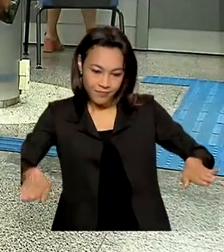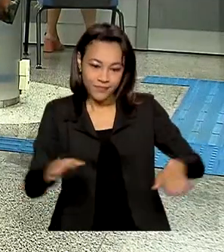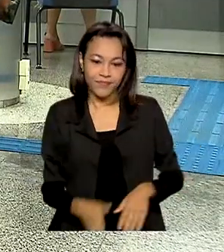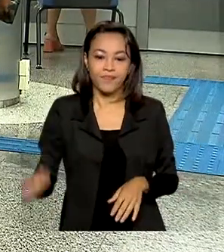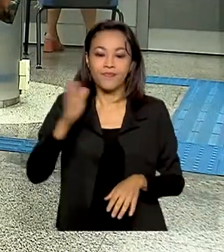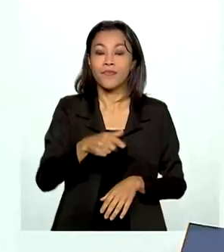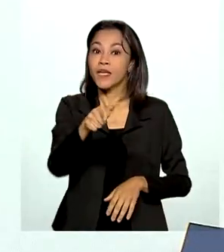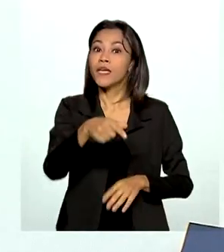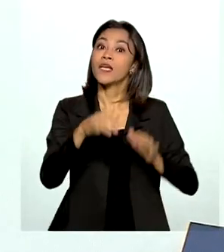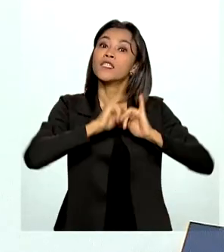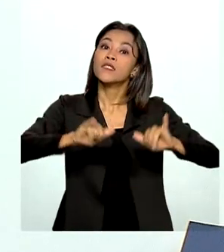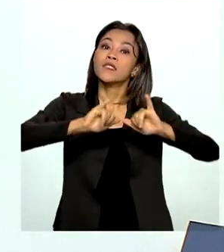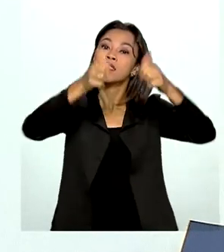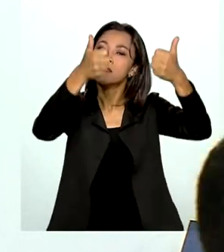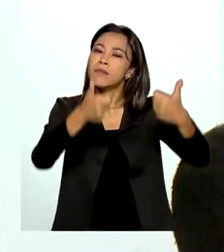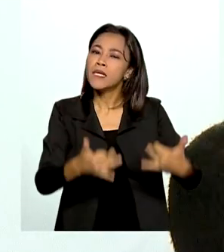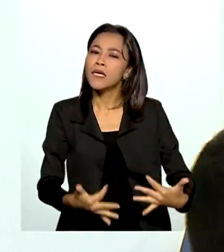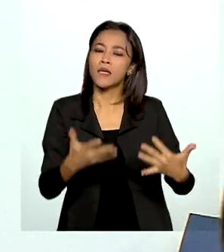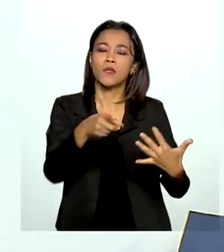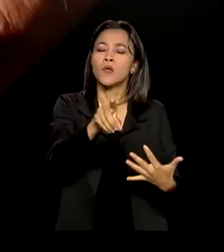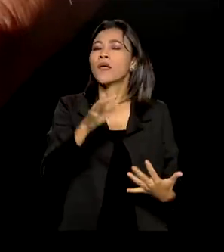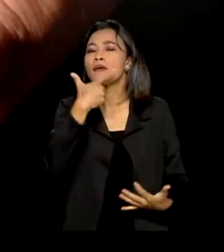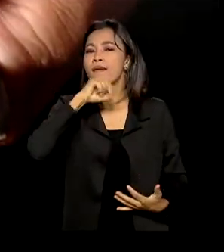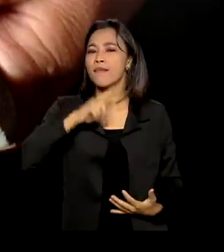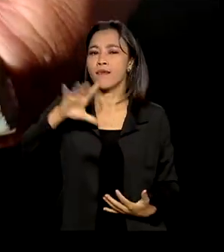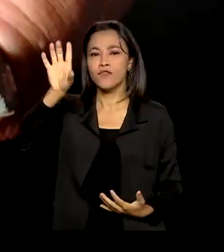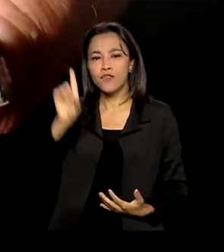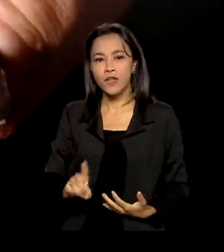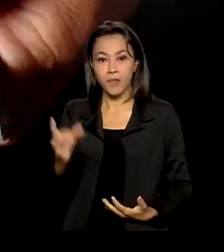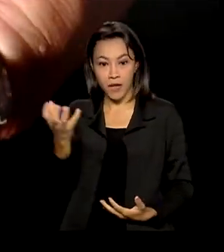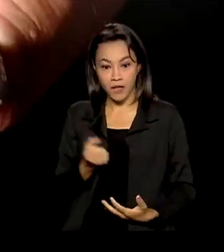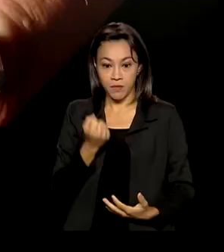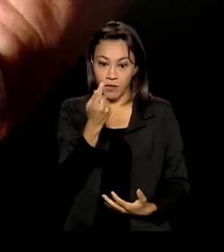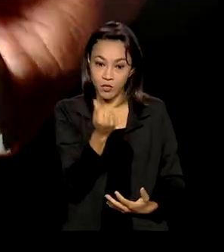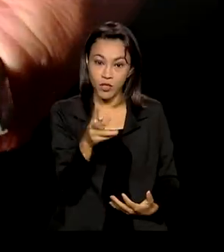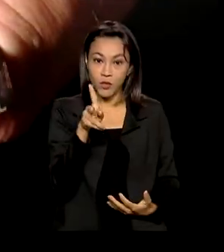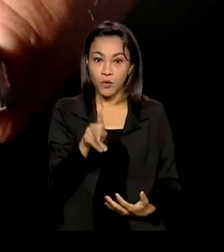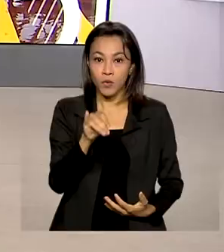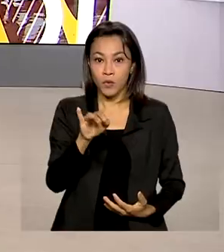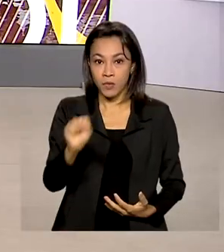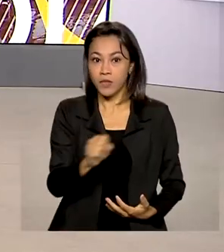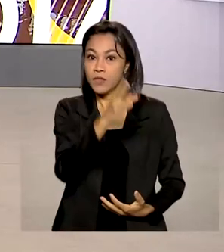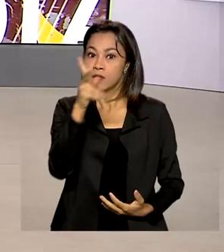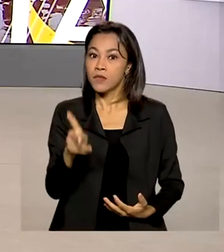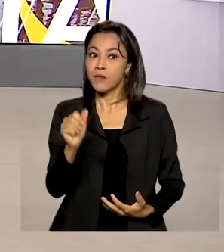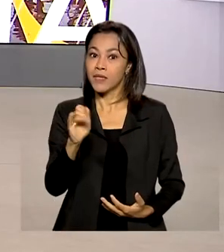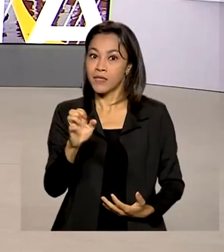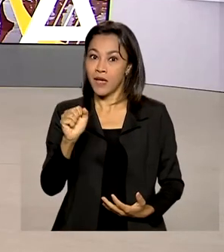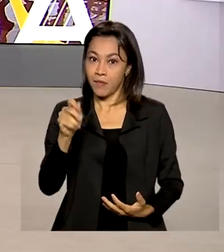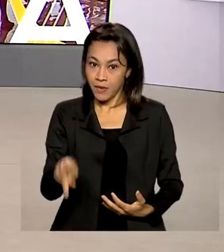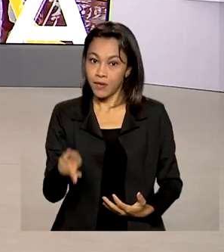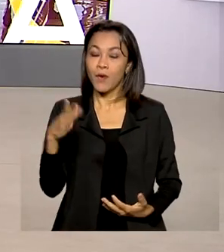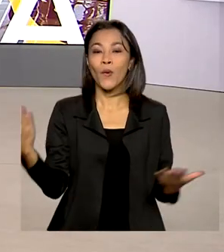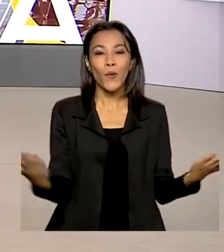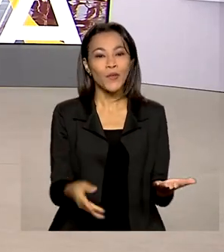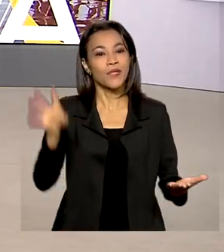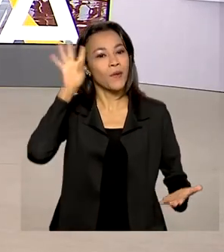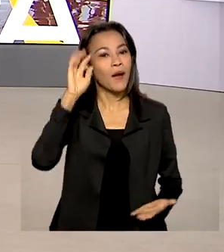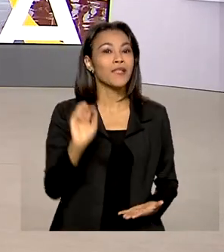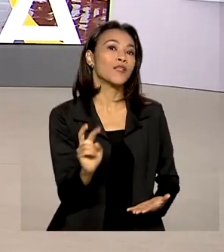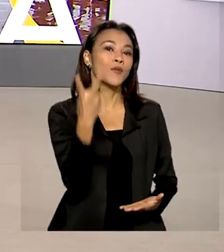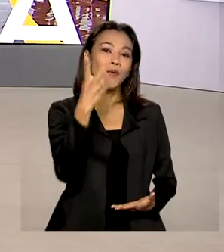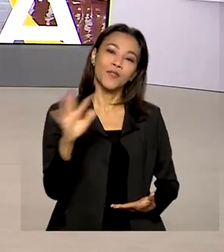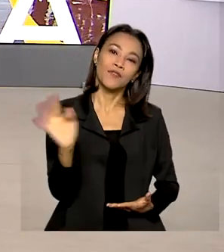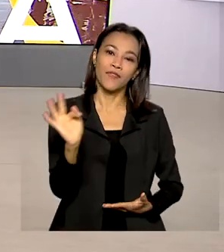explicando quem tem direito e quais são as condições para receber o PIS-PASEP. Hoje é quarta-feira, 2 de